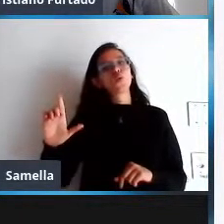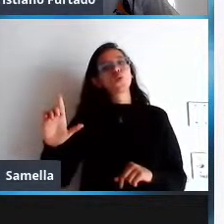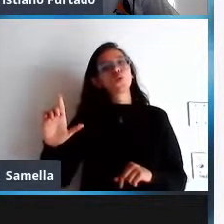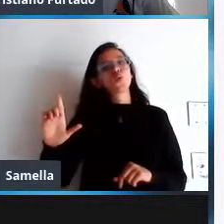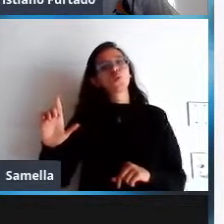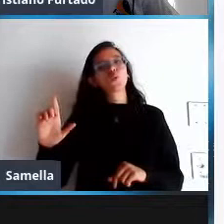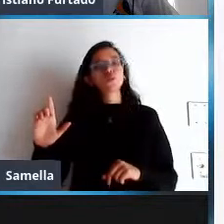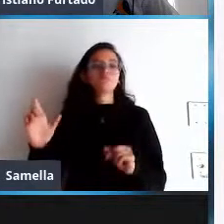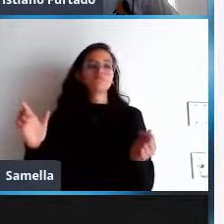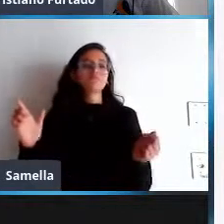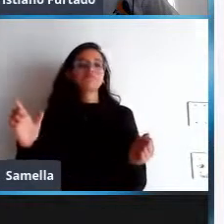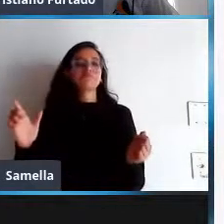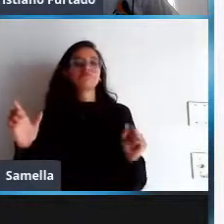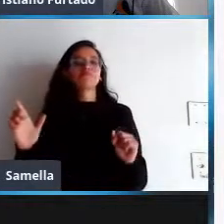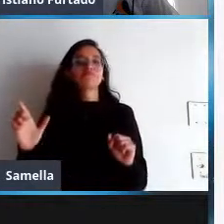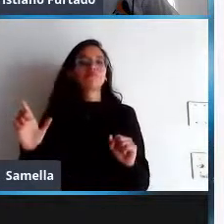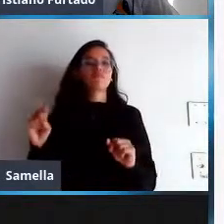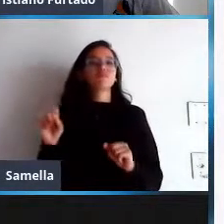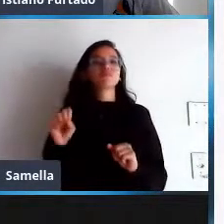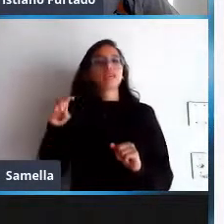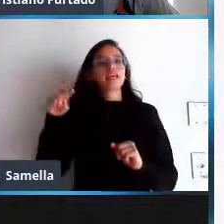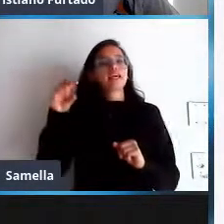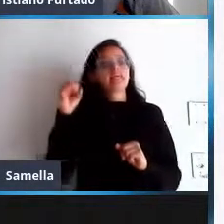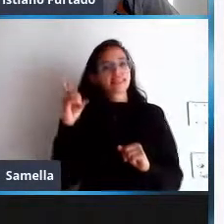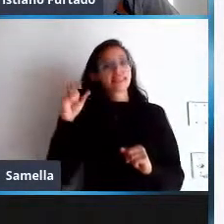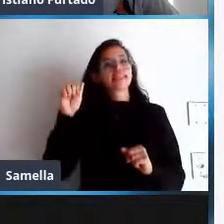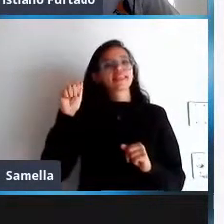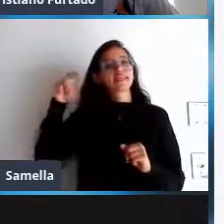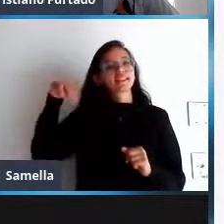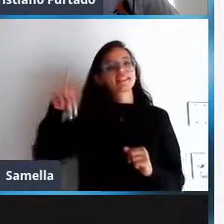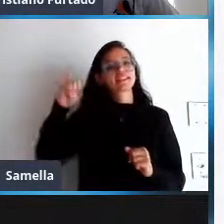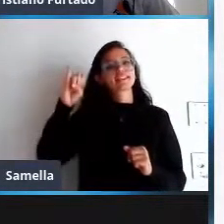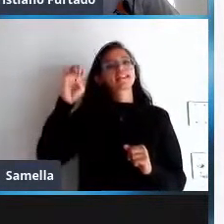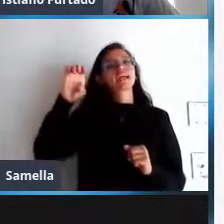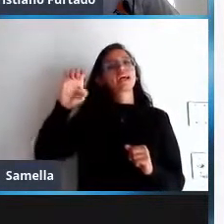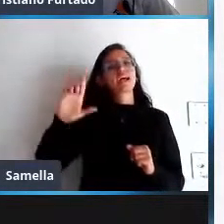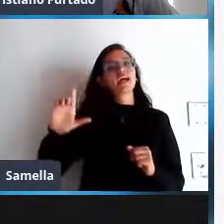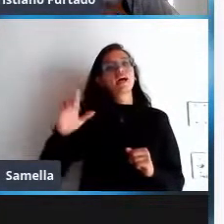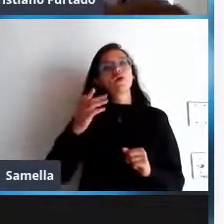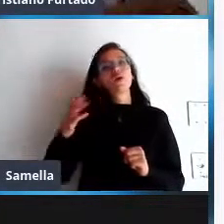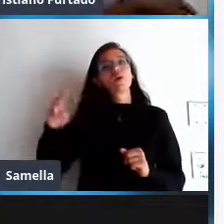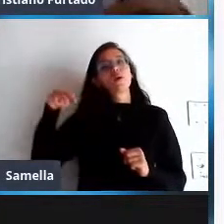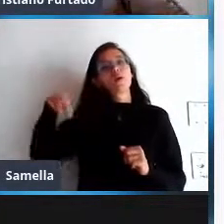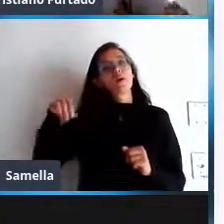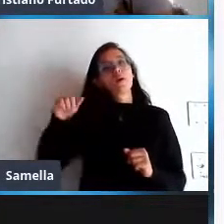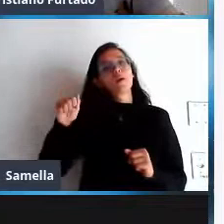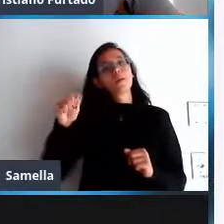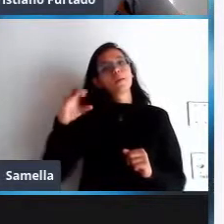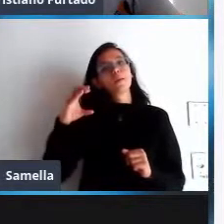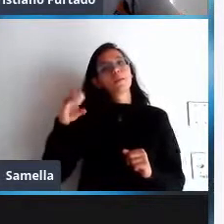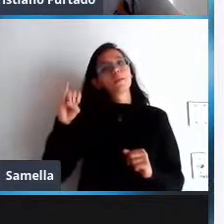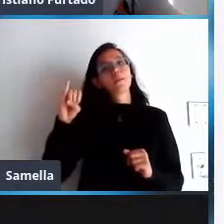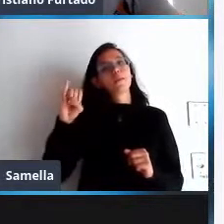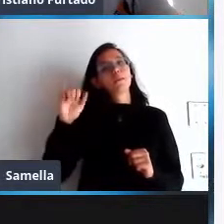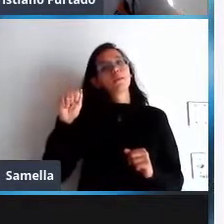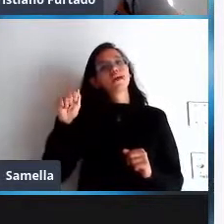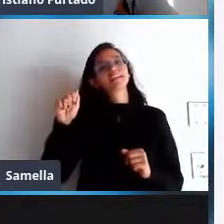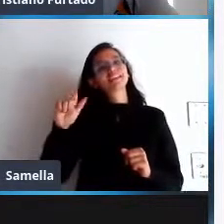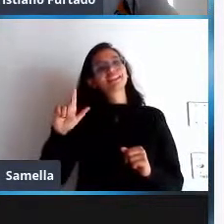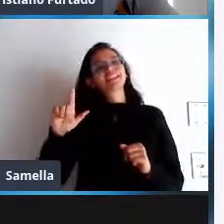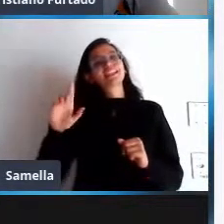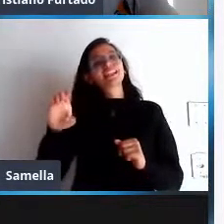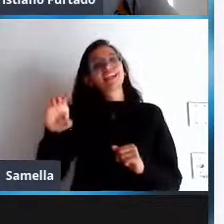Daniel Maciel 10 segundos é ele é o